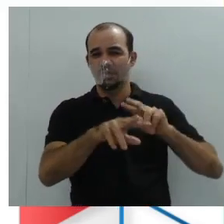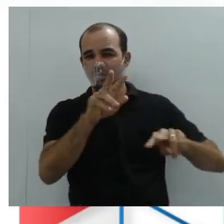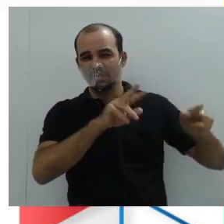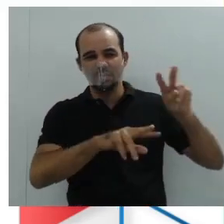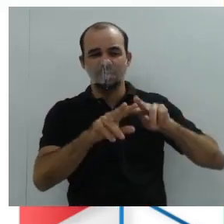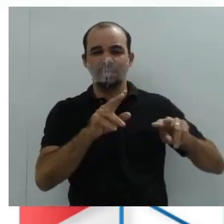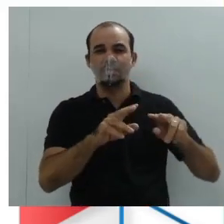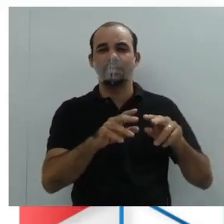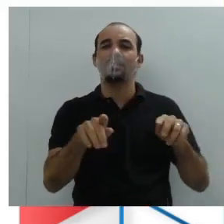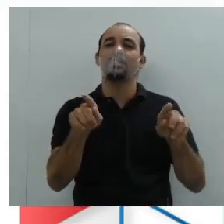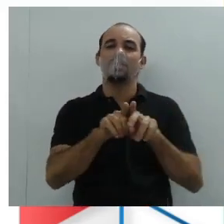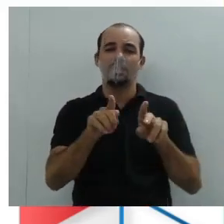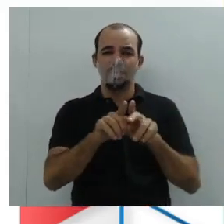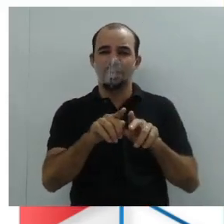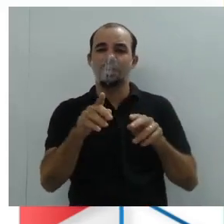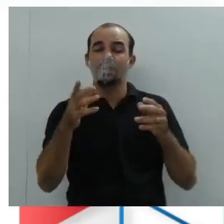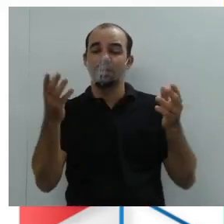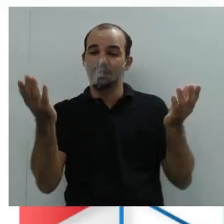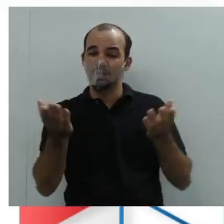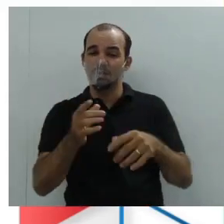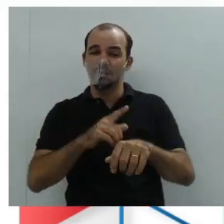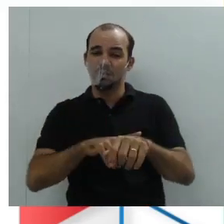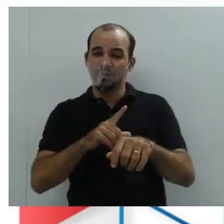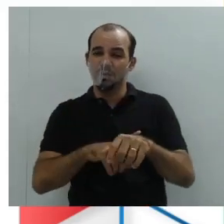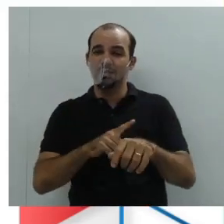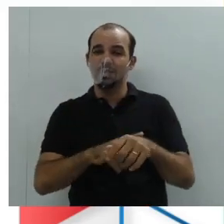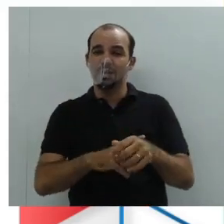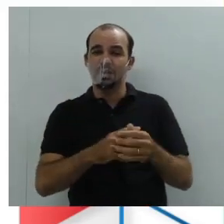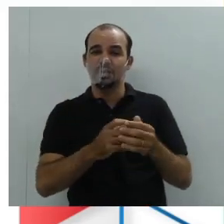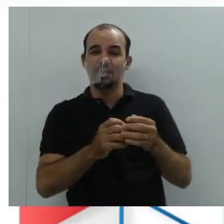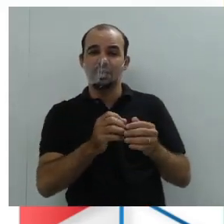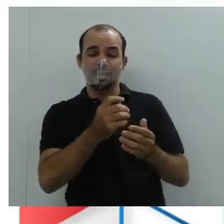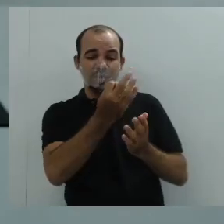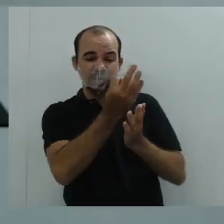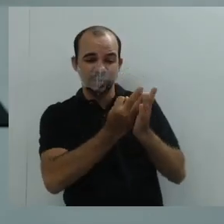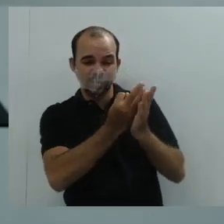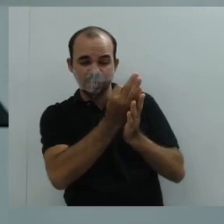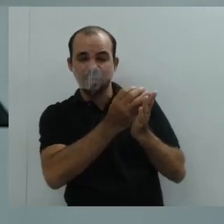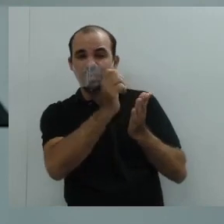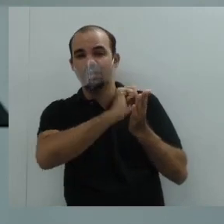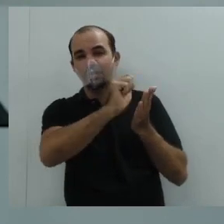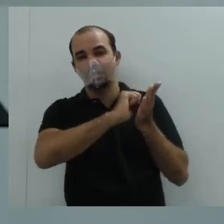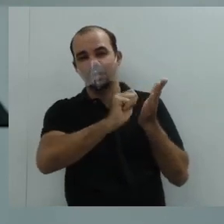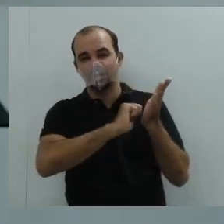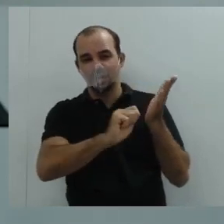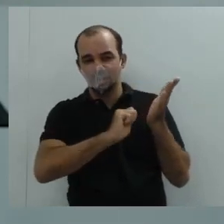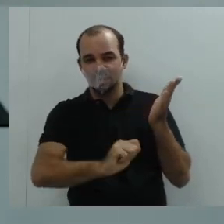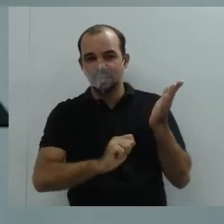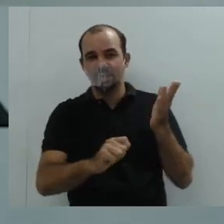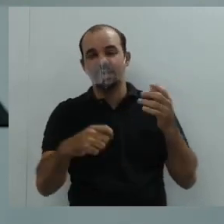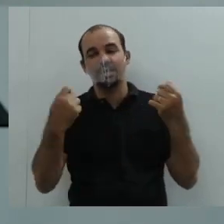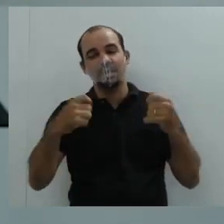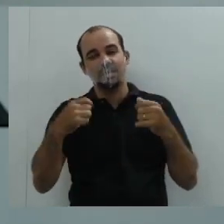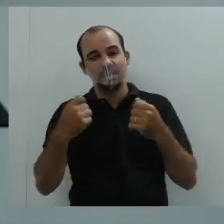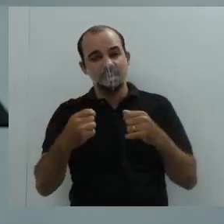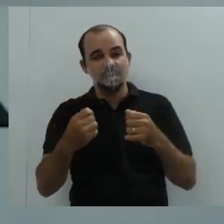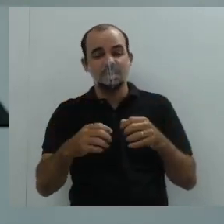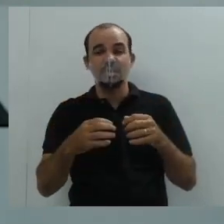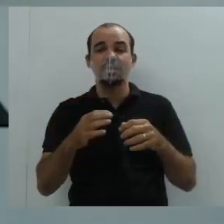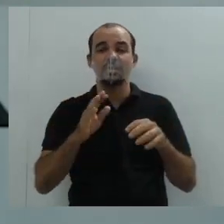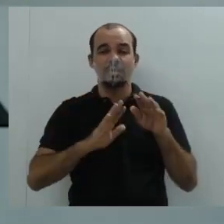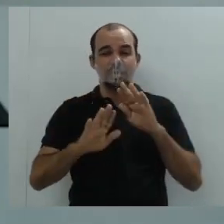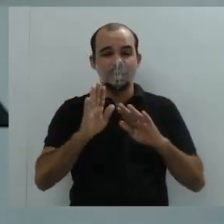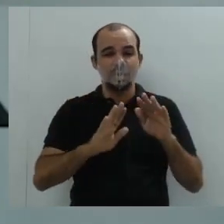produzir textos. A gente precisa ter essa preocupação tanto com a fala quanto com a escrita. Afinal de contas,